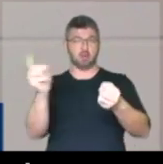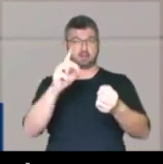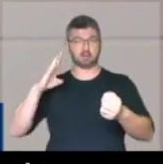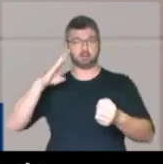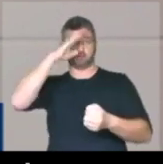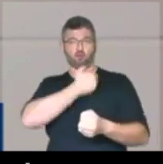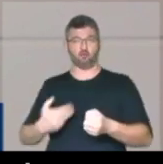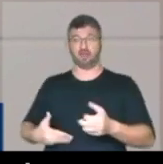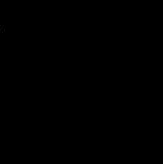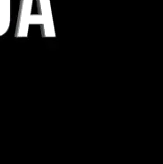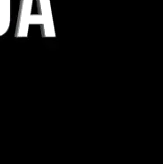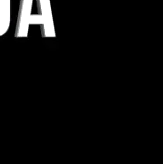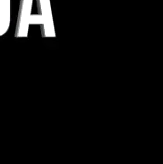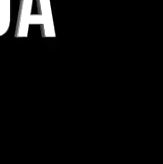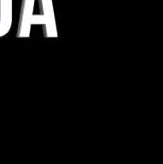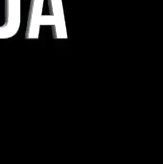Bolsonaro nessa direção.